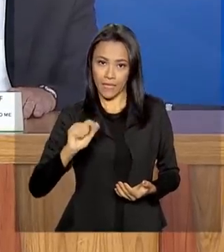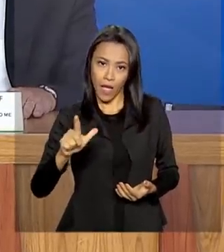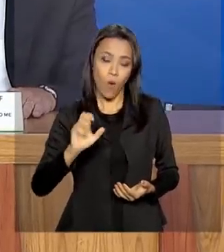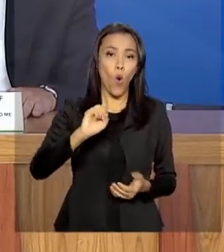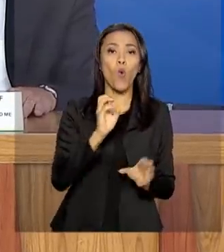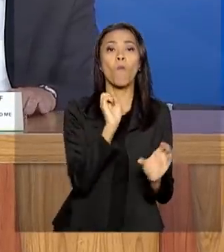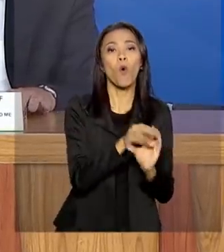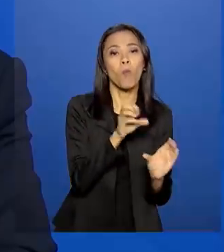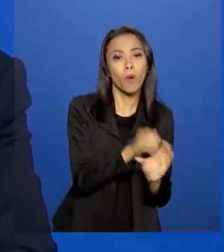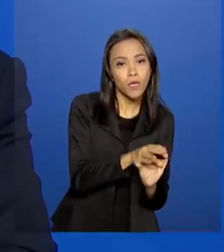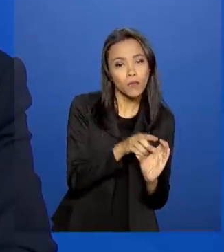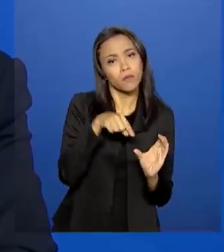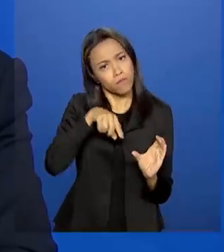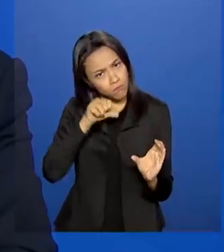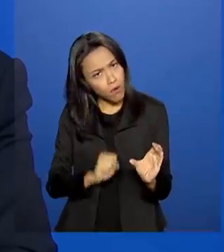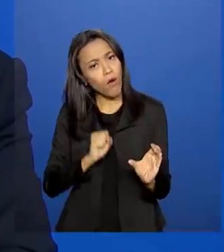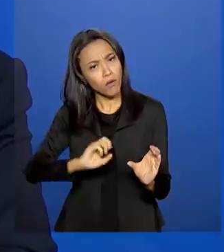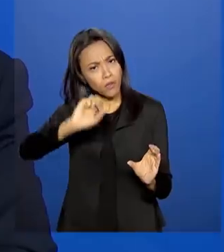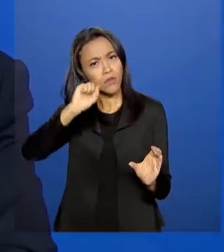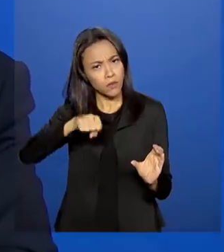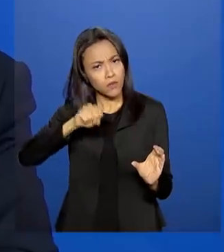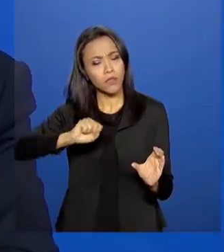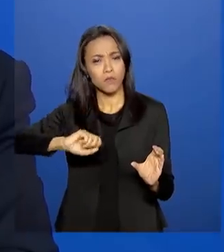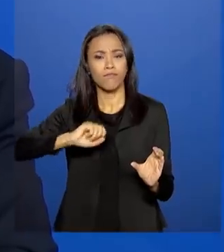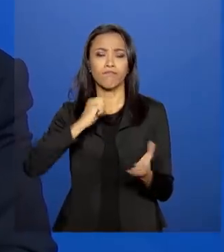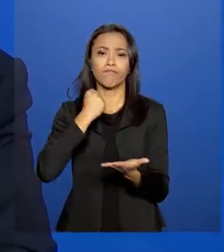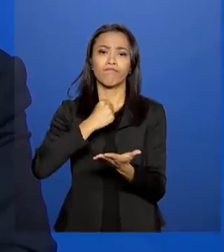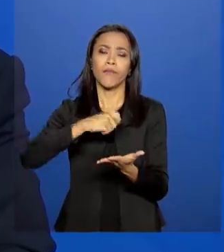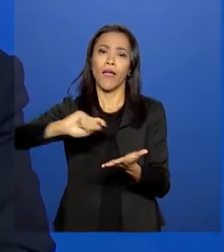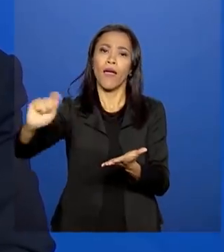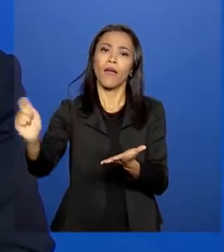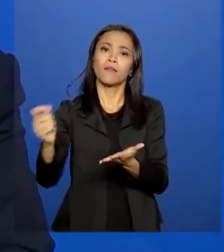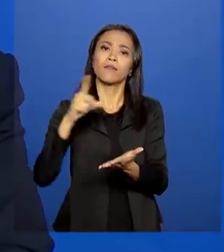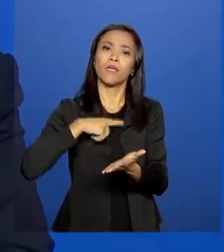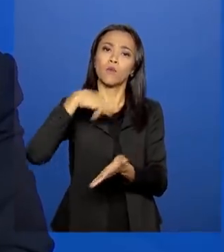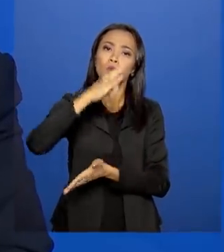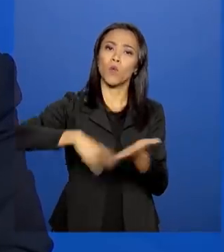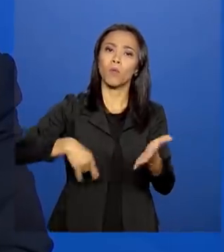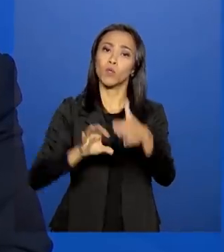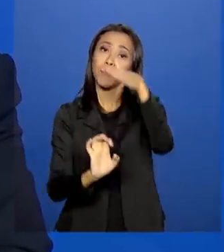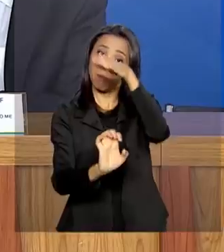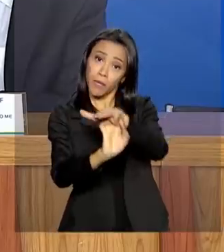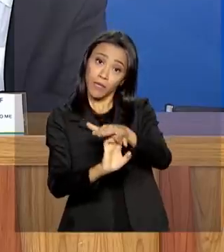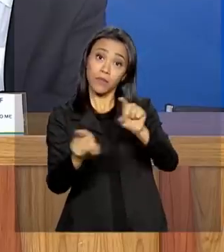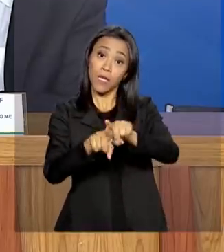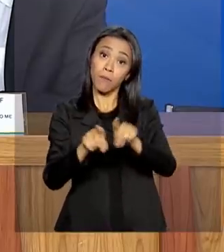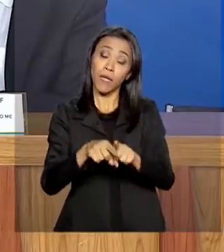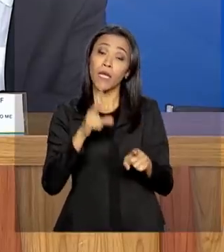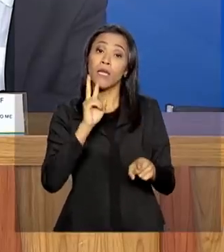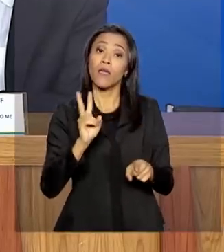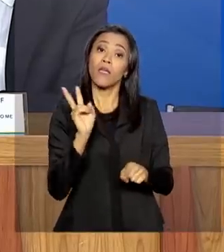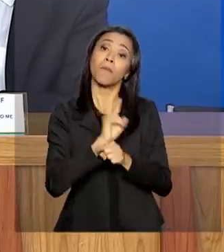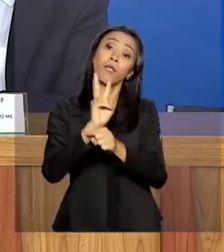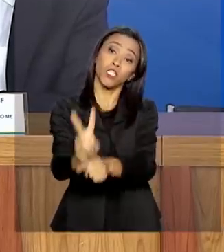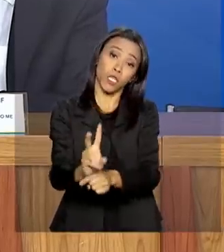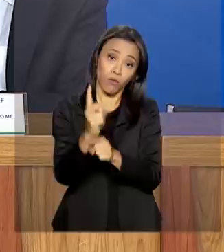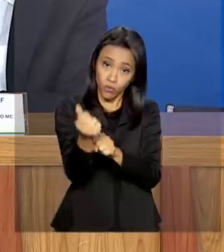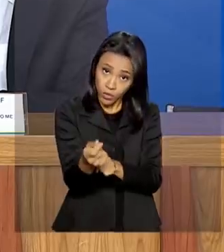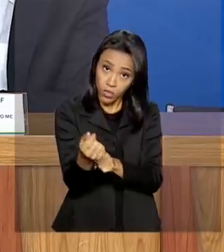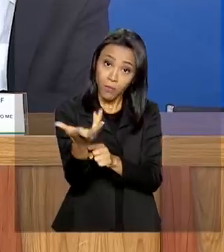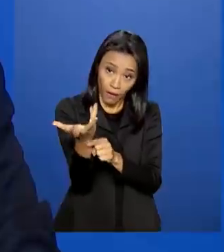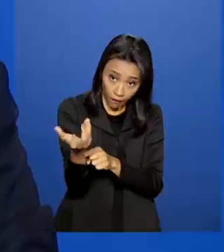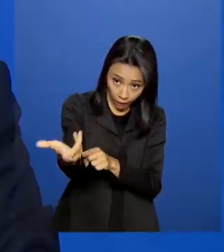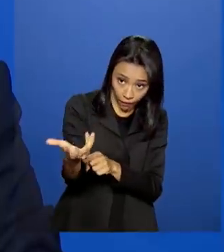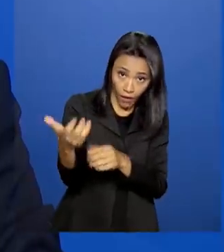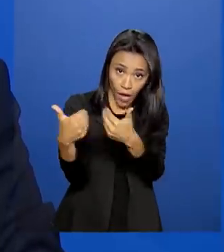vai poder registrar uma empresa simples de crédito e passar a emprestar dinheiro para quem deseja abrir ou ampliar o